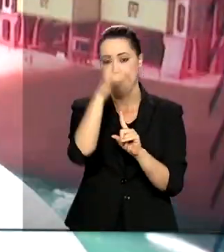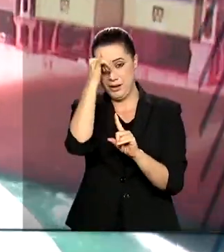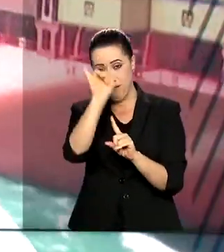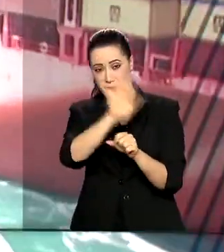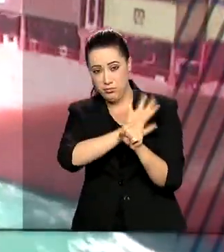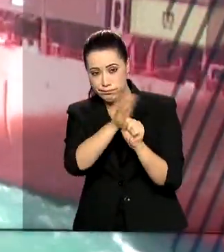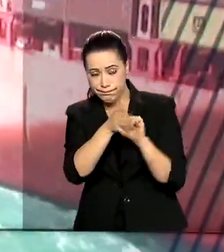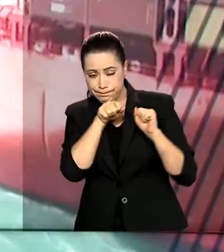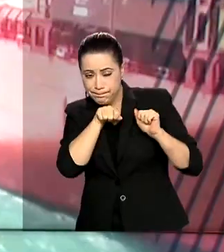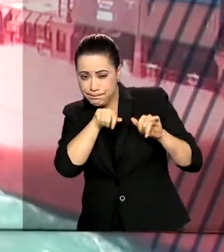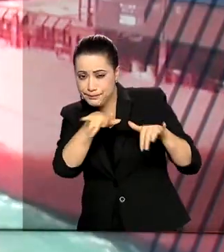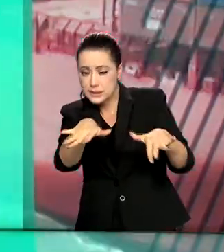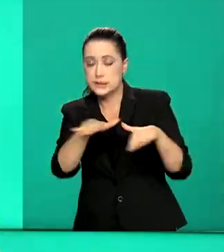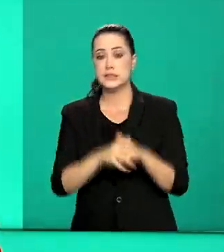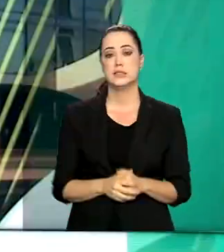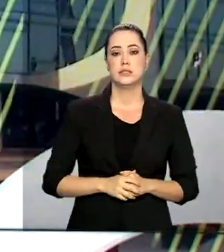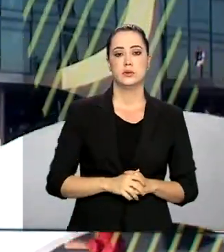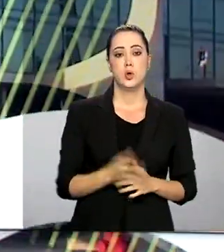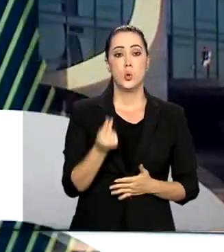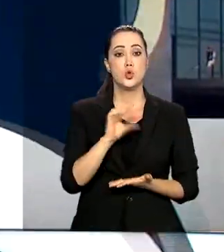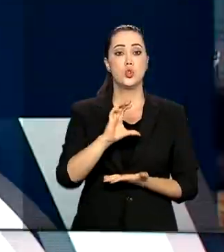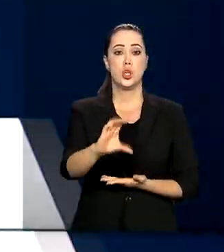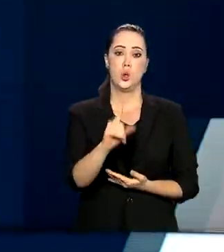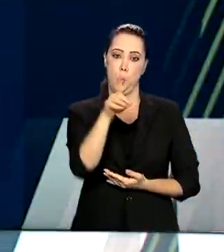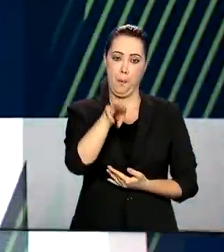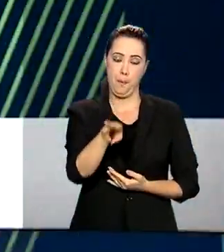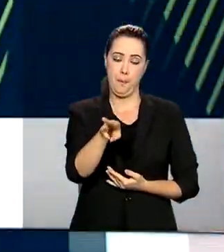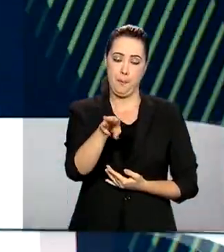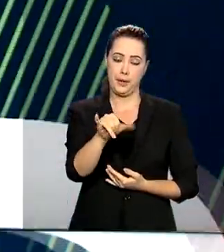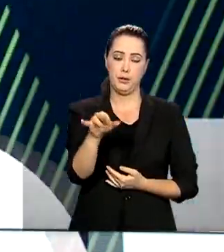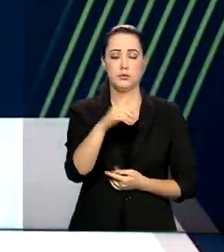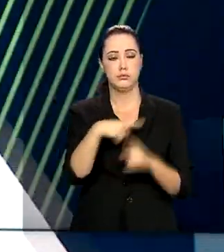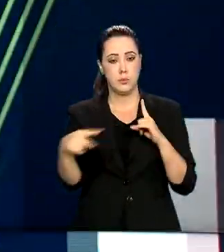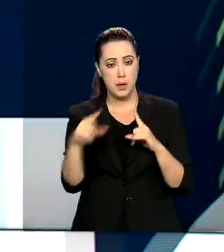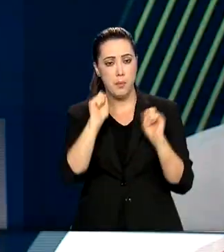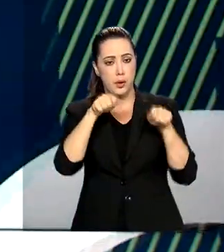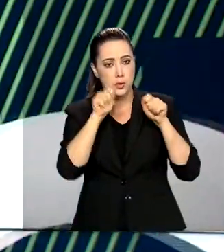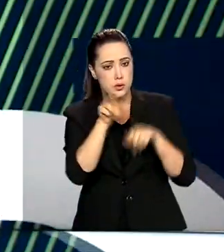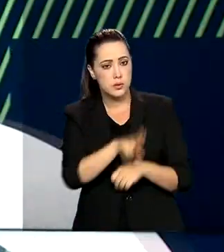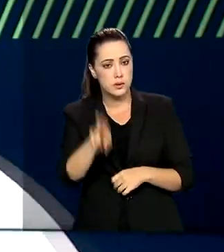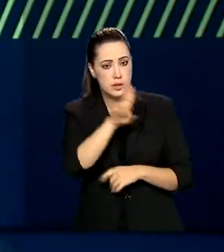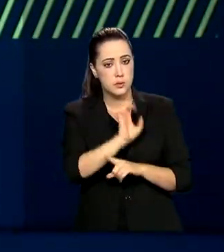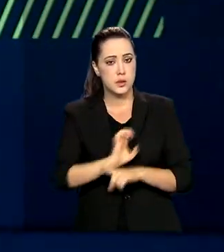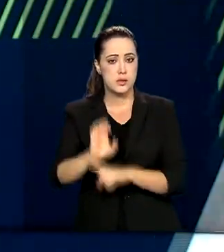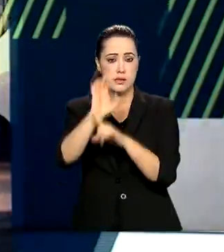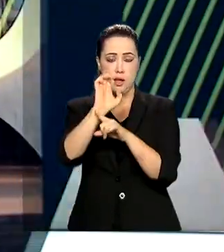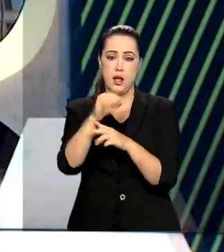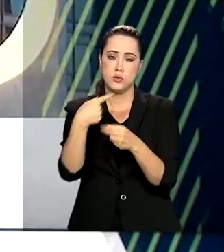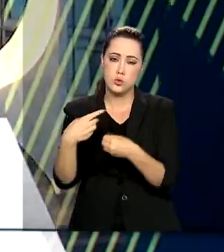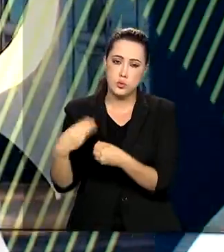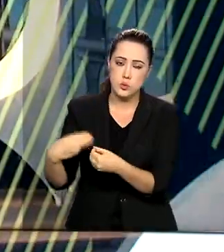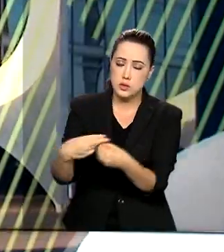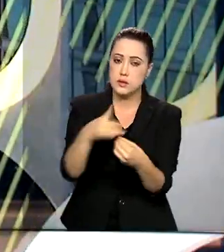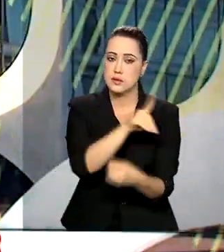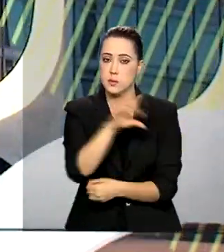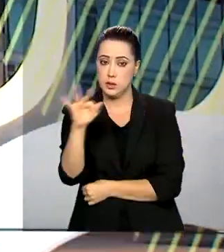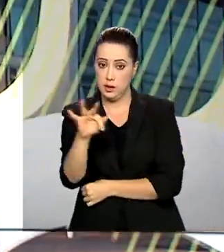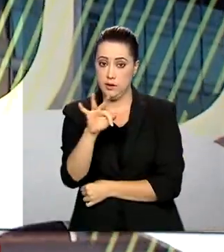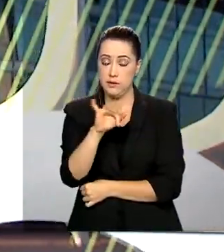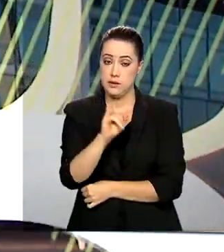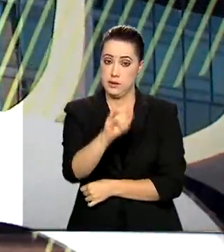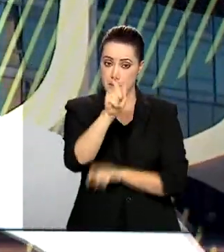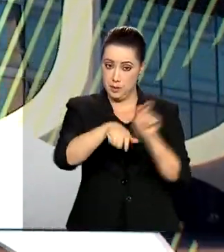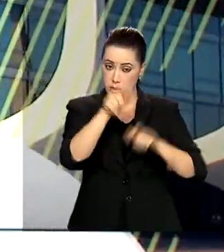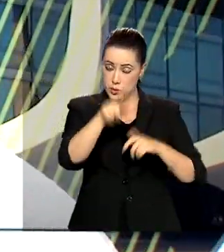combate à pandemia do novo coronavírus. O recurso poderá ser usado por estados, municípios e Distrito Federal no atendimento a